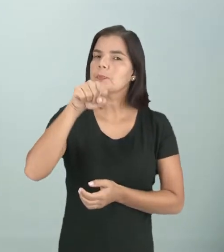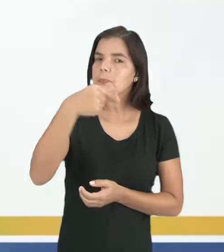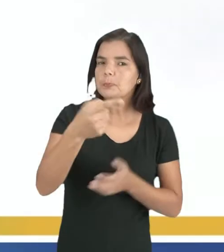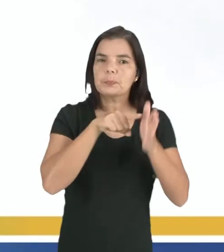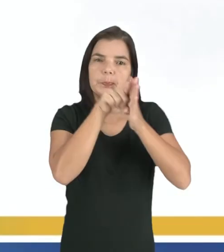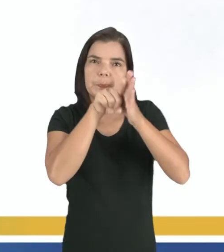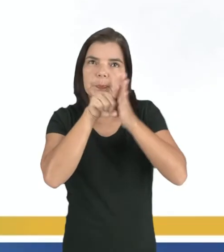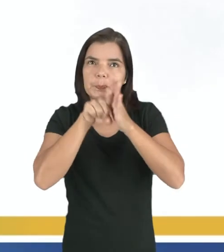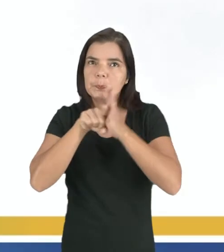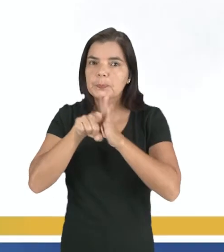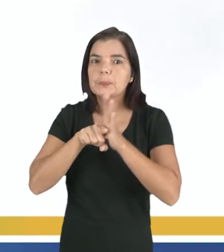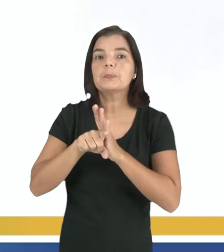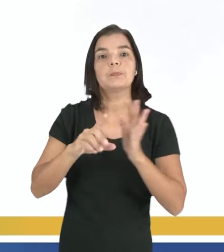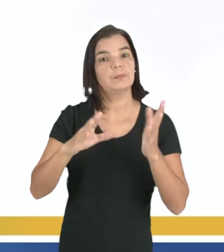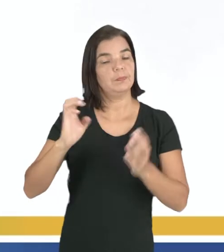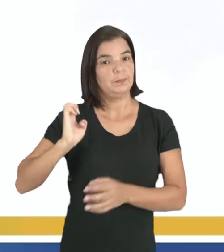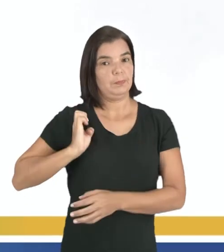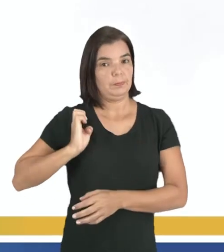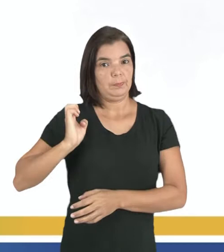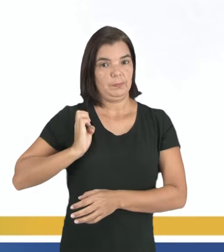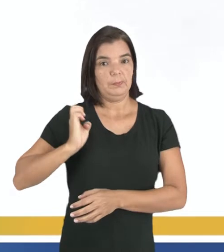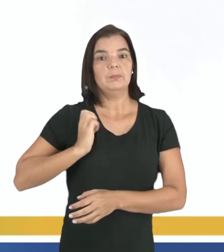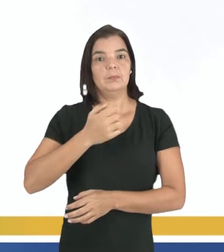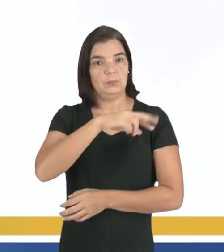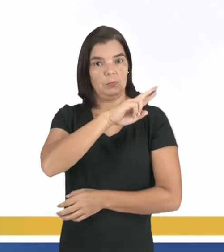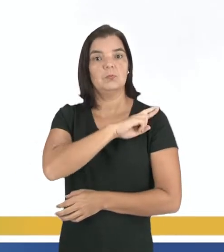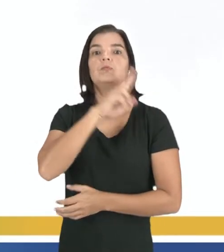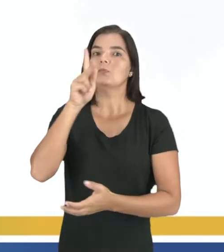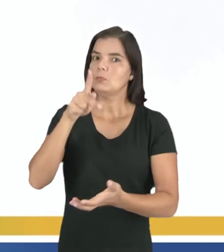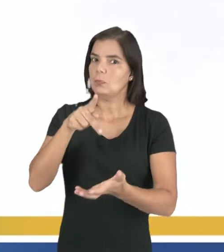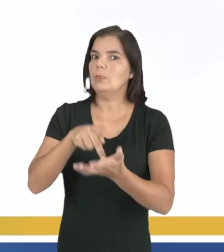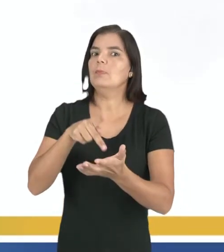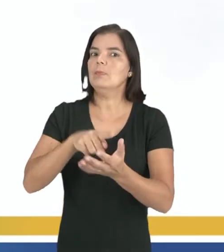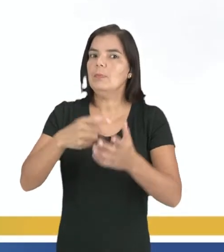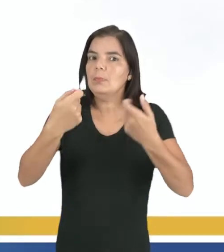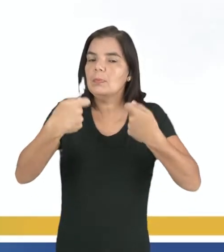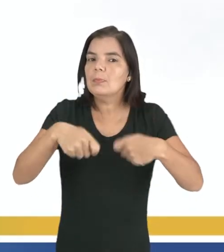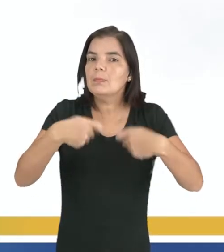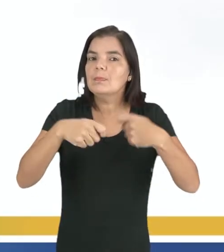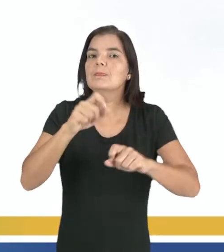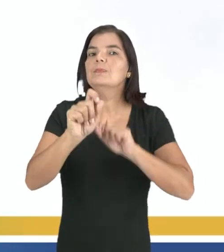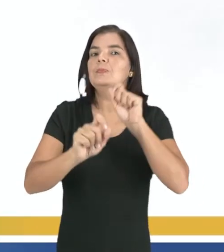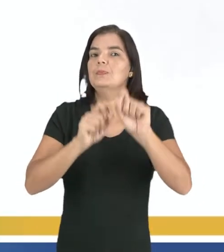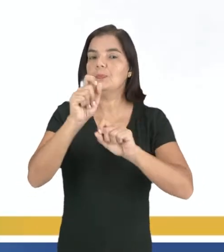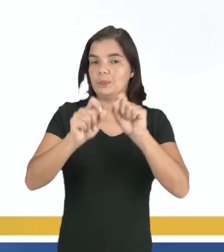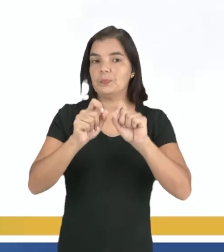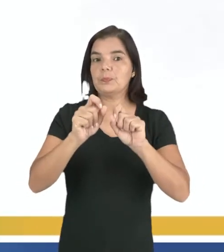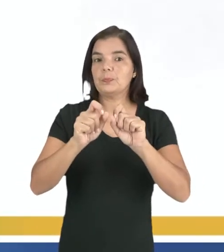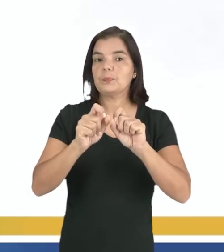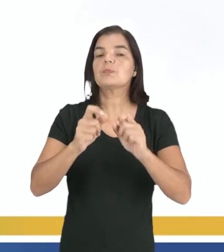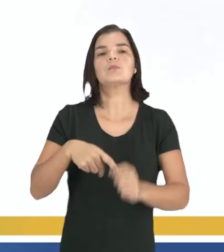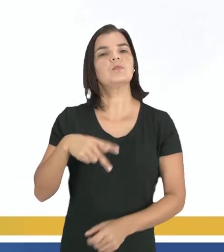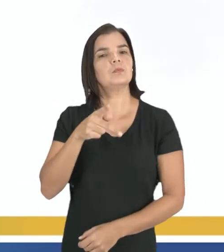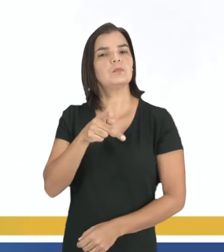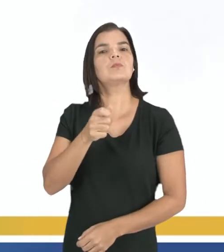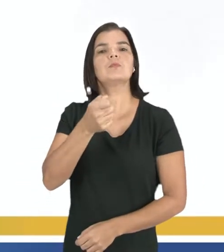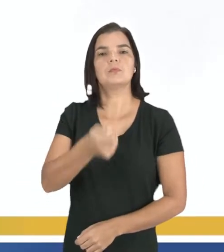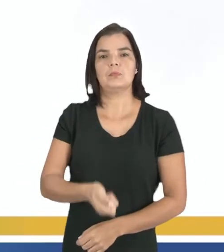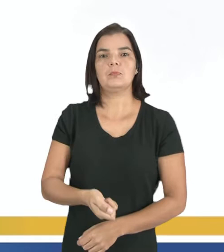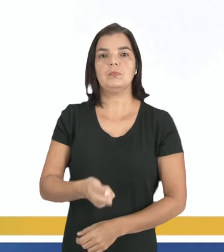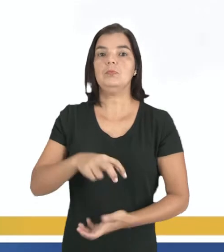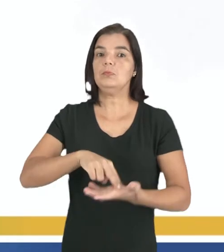a nossa pesquisa, considerando a ética, a responsabilidade e a verdade, precisamos aí tomar um posicionamento,